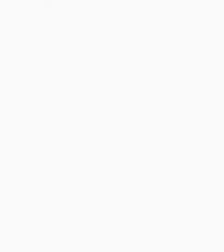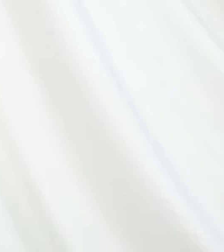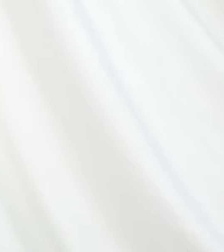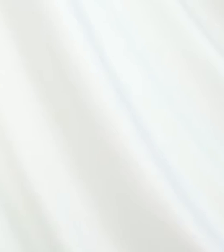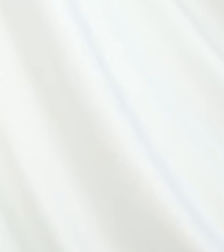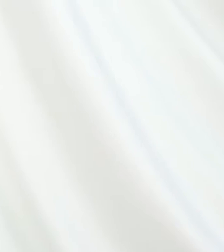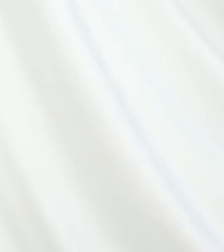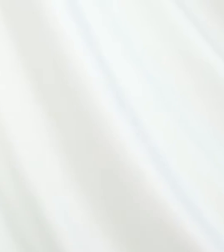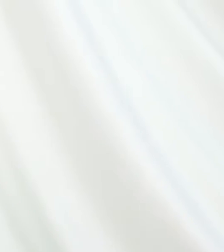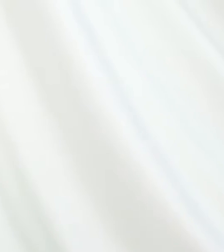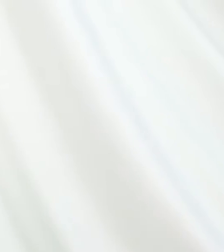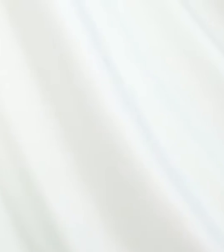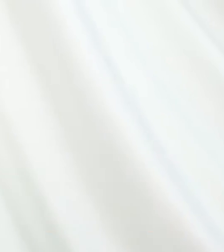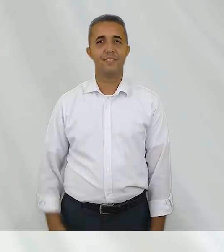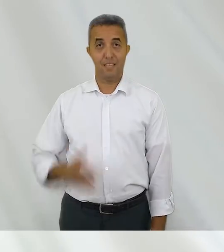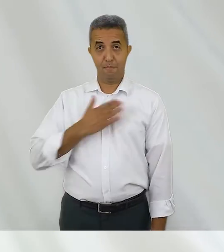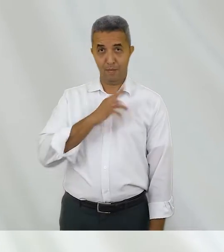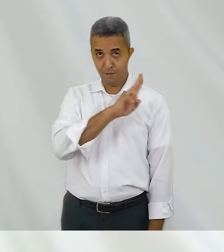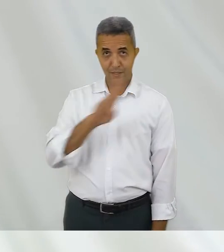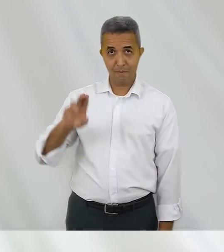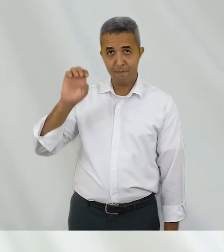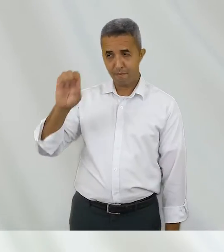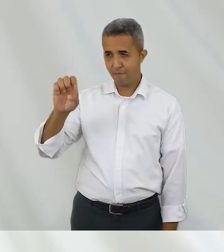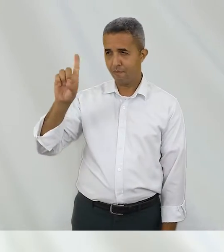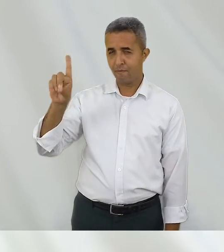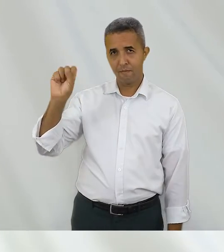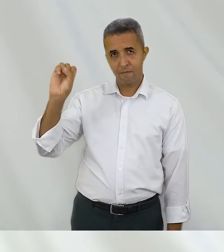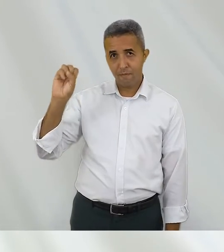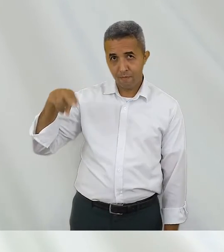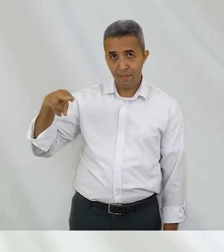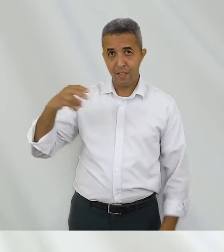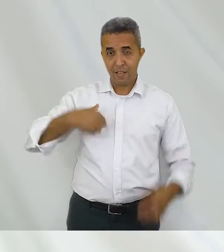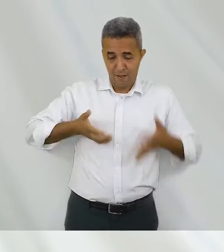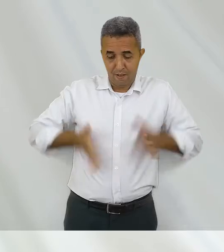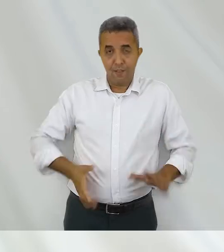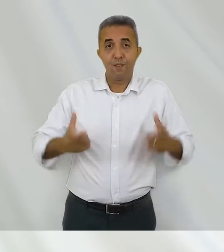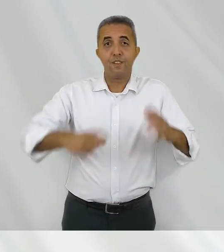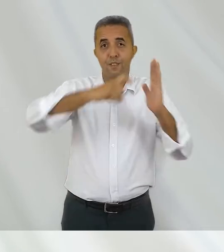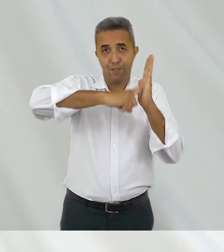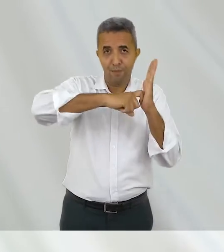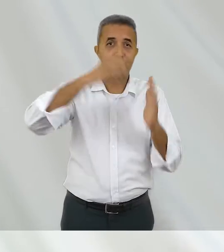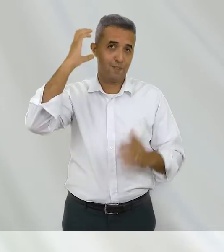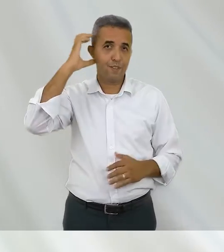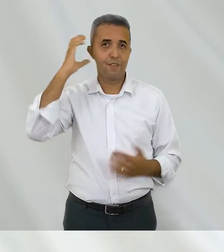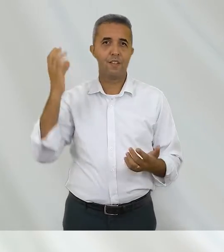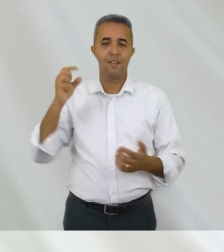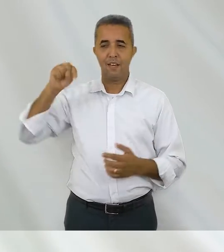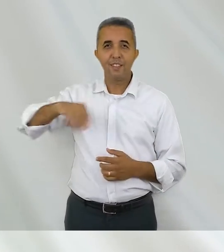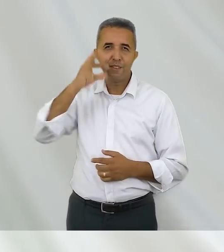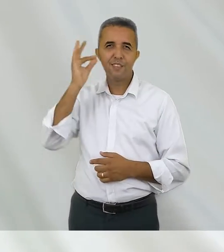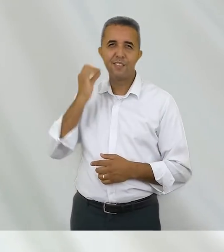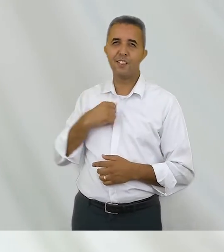Me chamo Edson Benedito Rondon Filho, coxipoense, cuiabano, e a minha relação com a UFMT